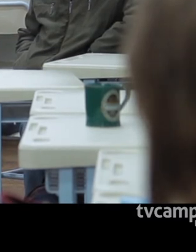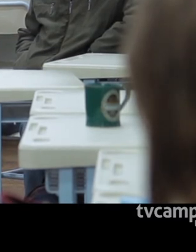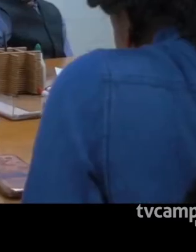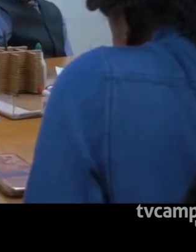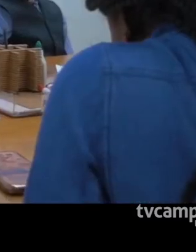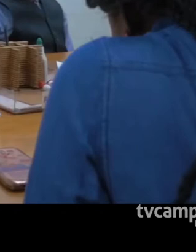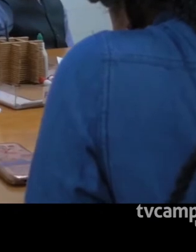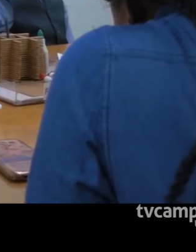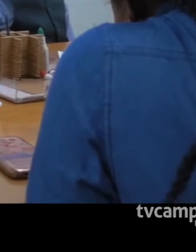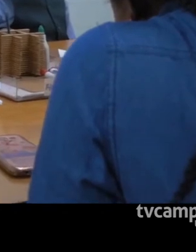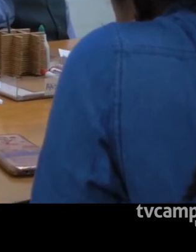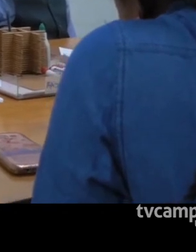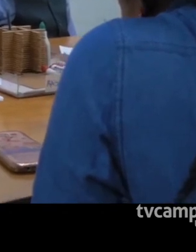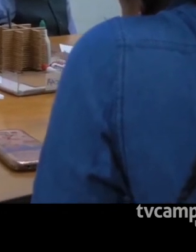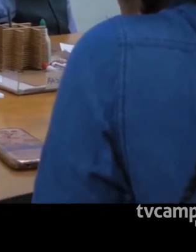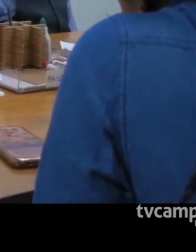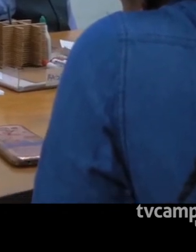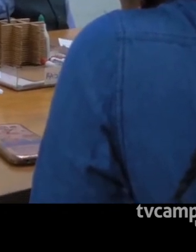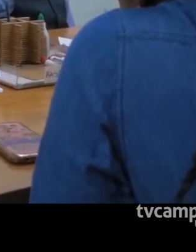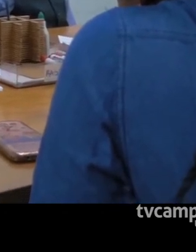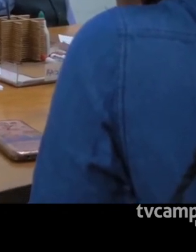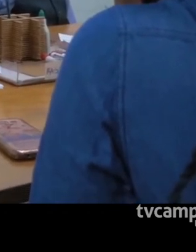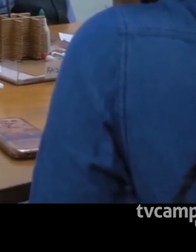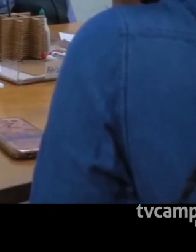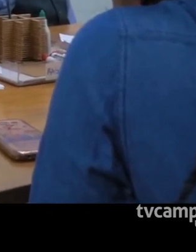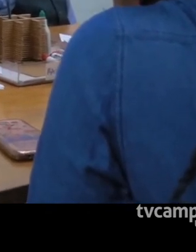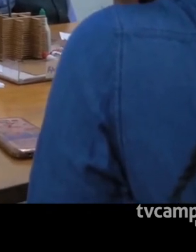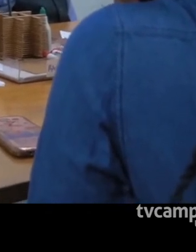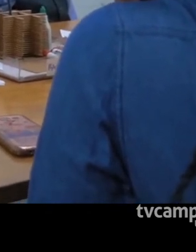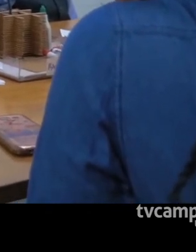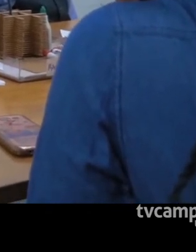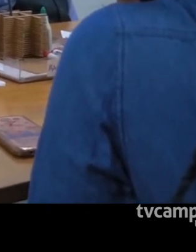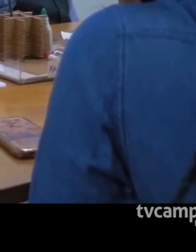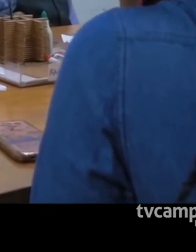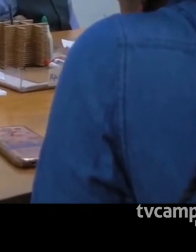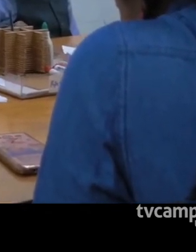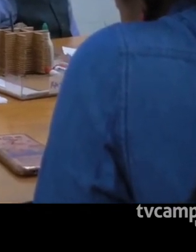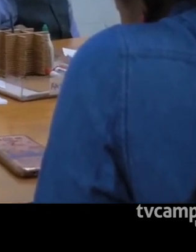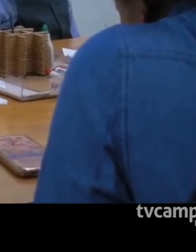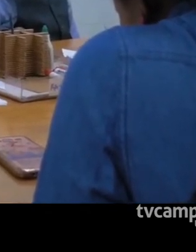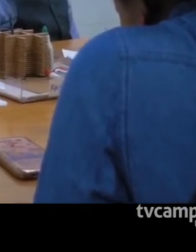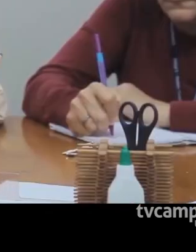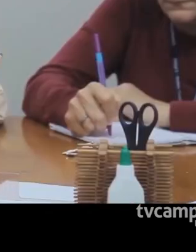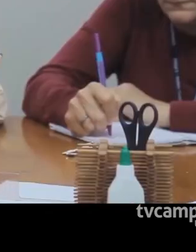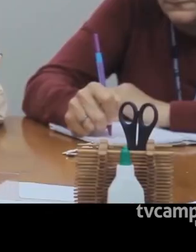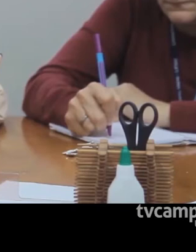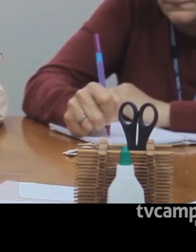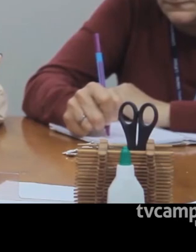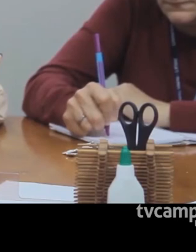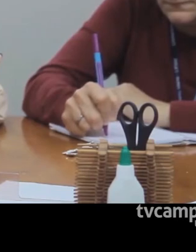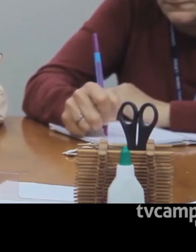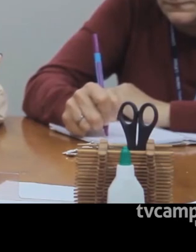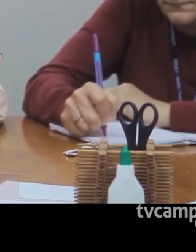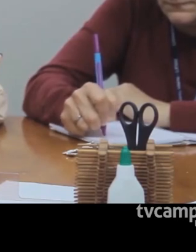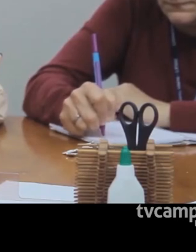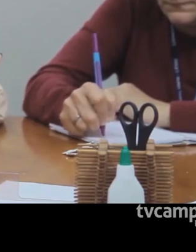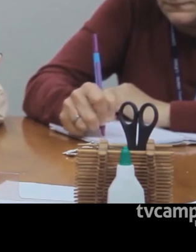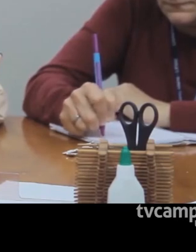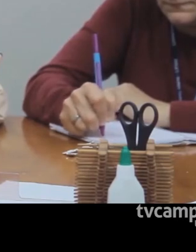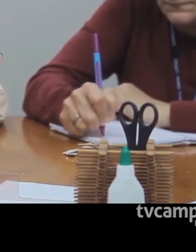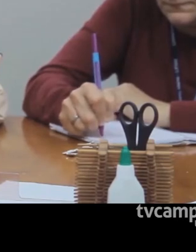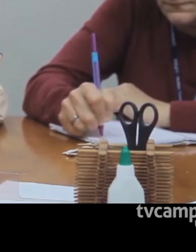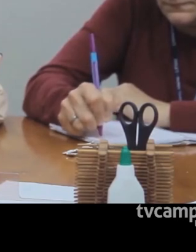essa troca. Nosso objetivo é o desenvolvimento continuo e